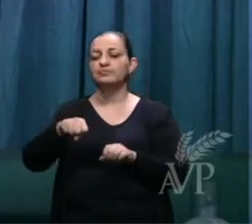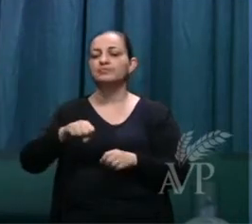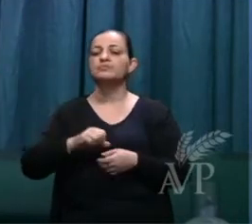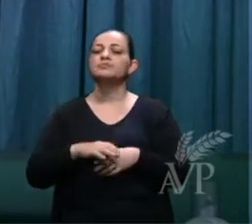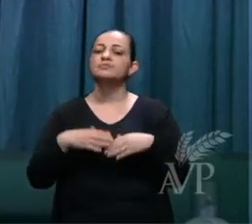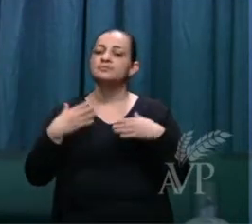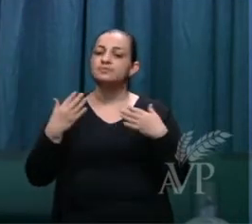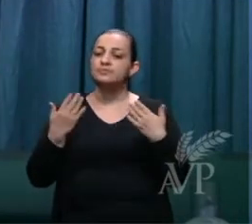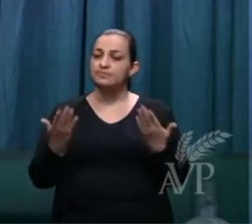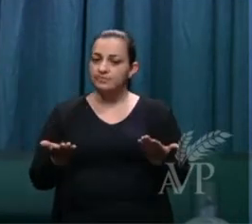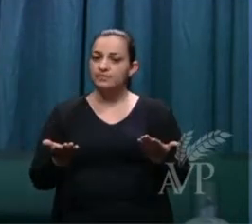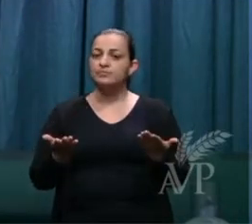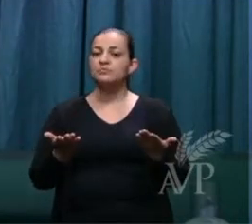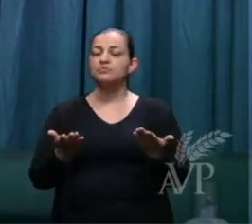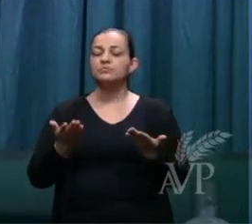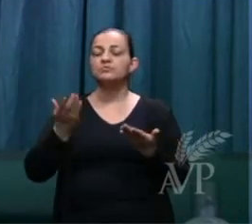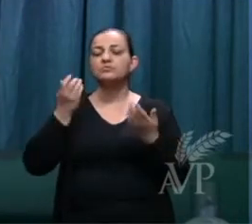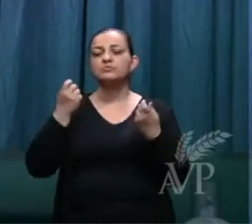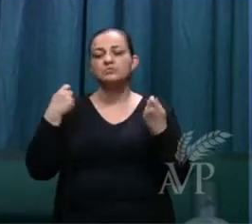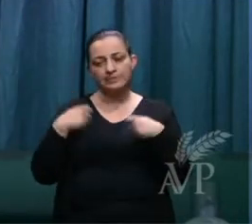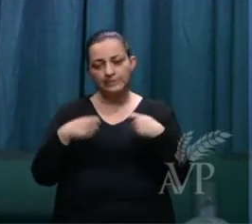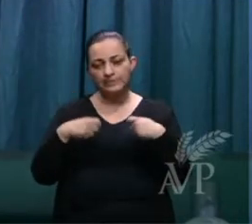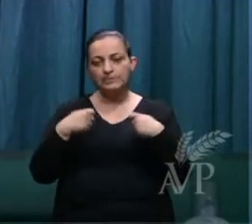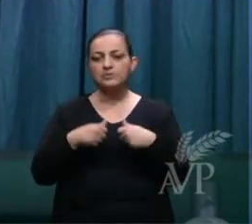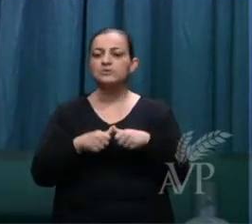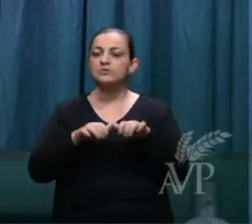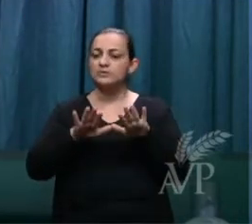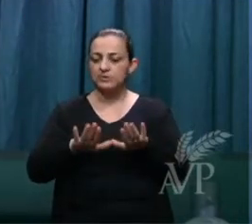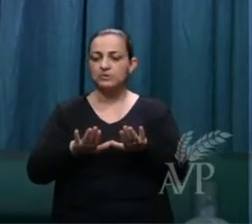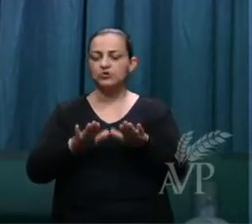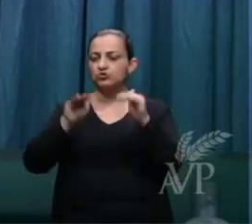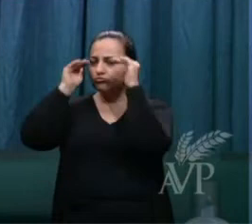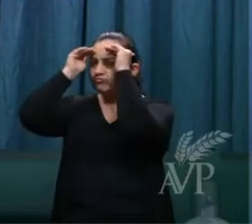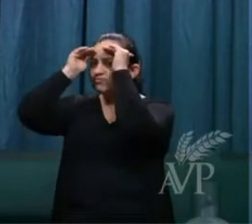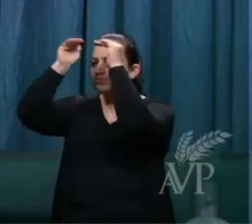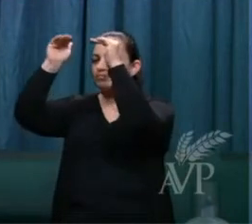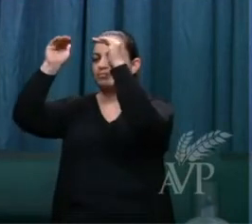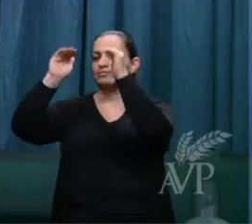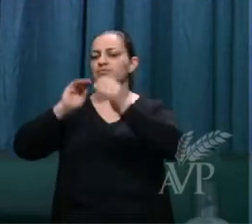Então, se deve manter em reverência.